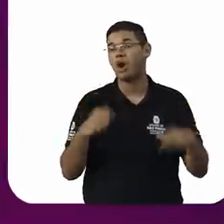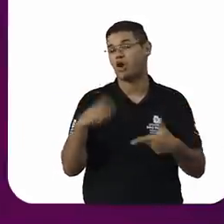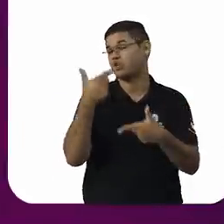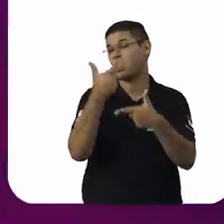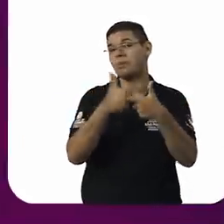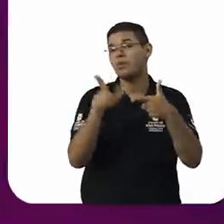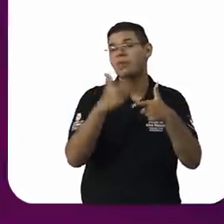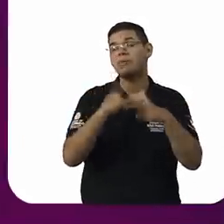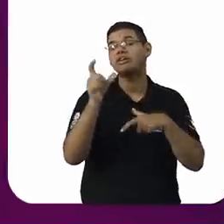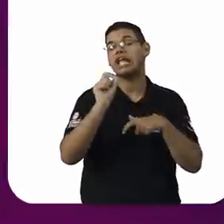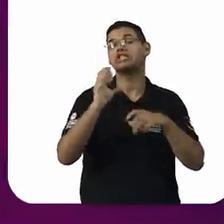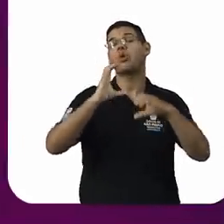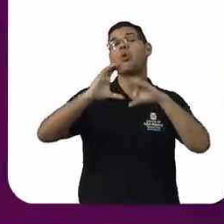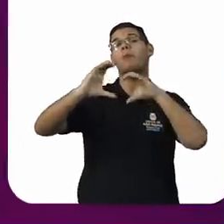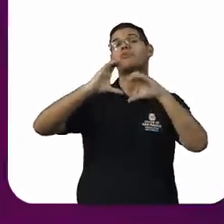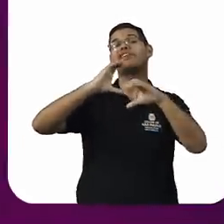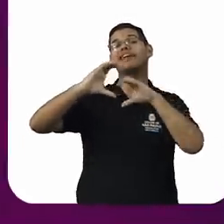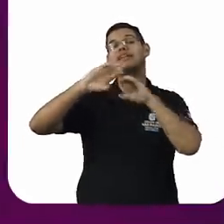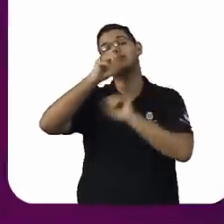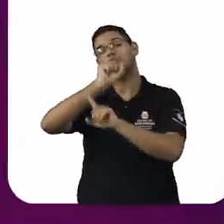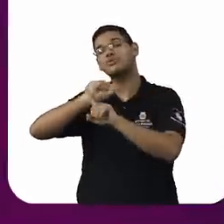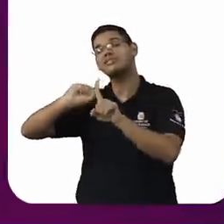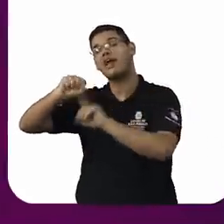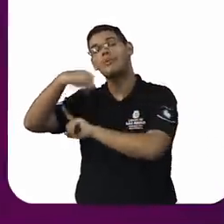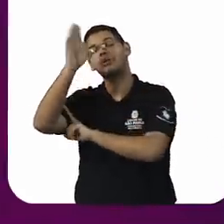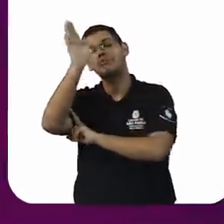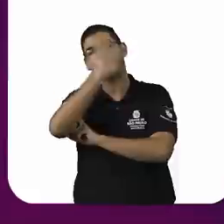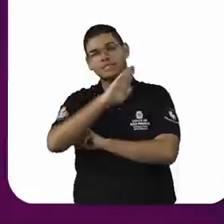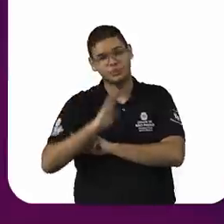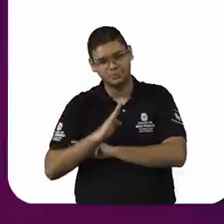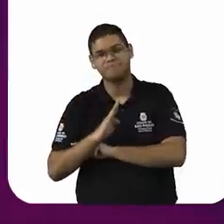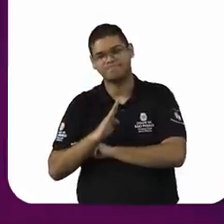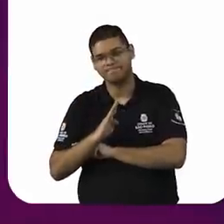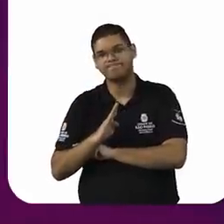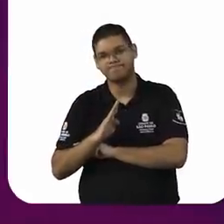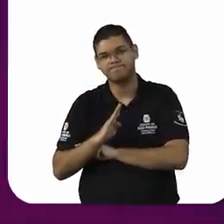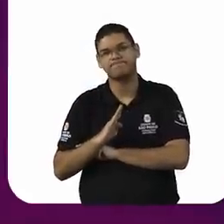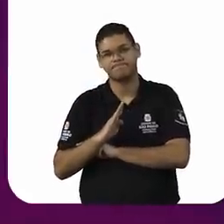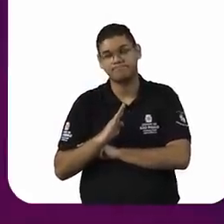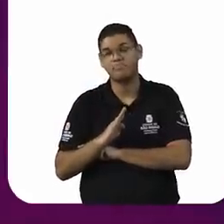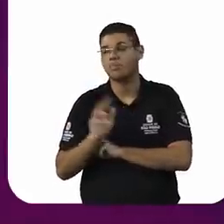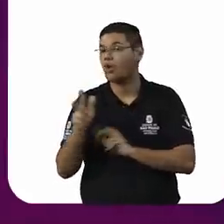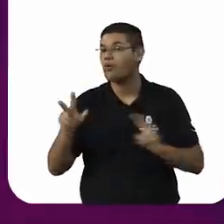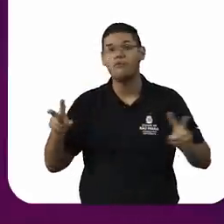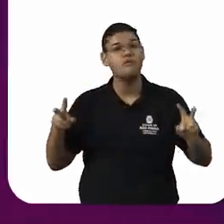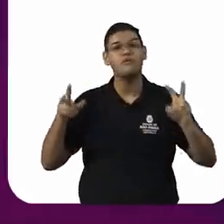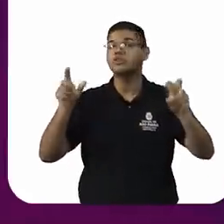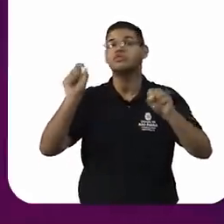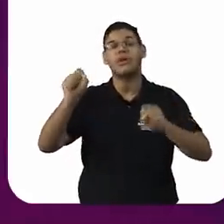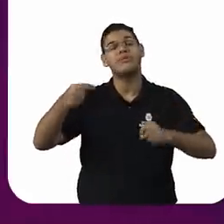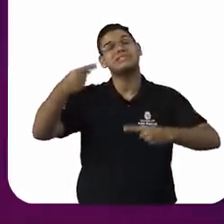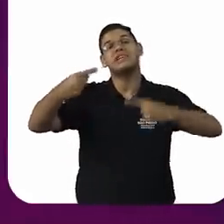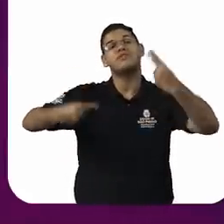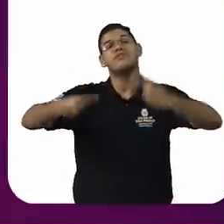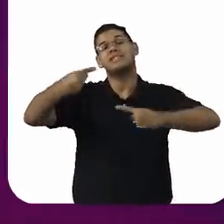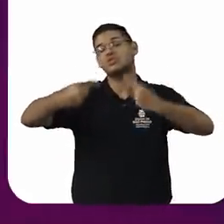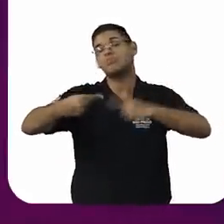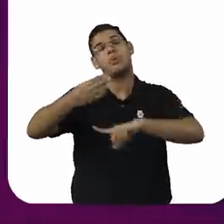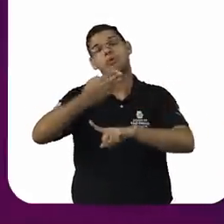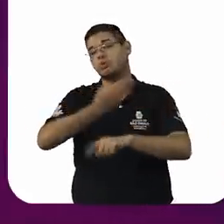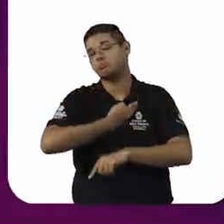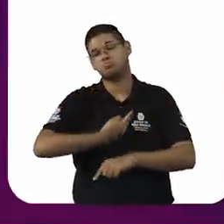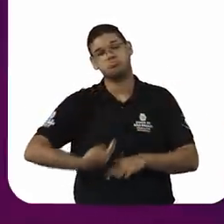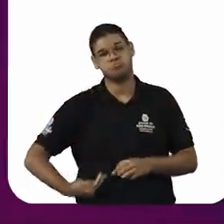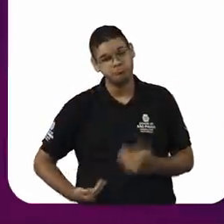comunicação social no Brasil, por força de previsão constitucional, é um serviço público. Portanto, é um serviço